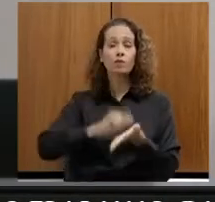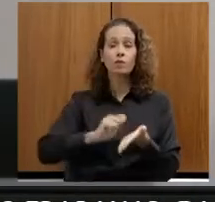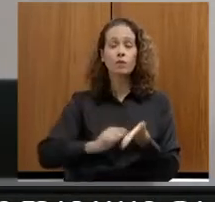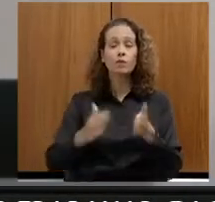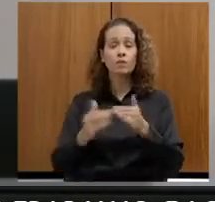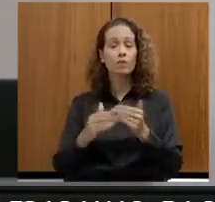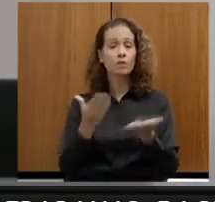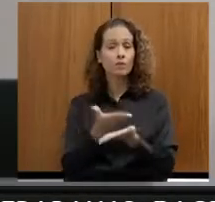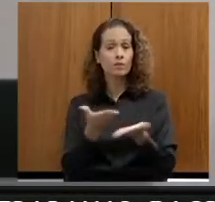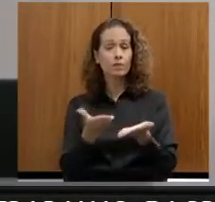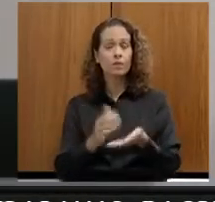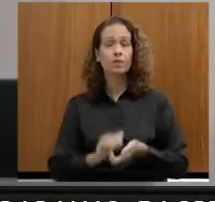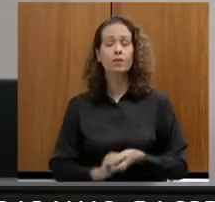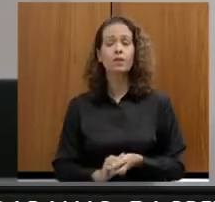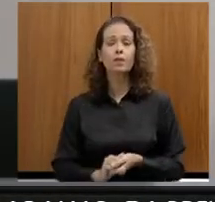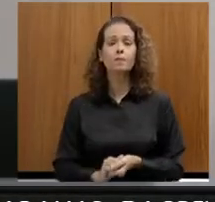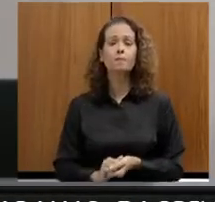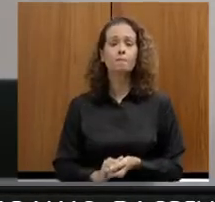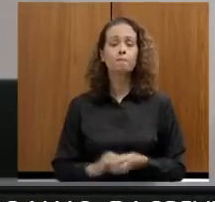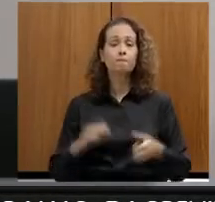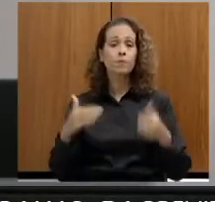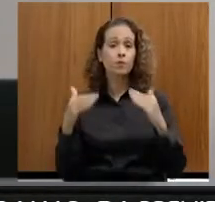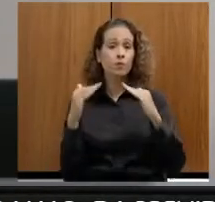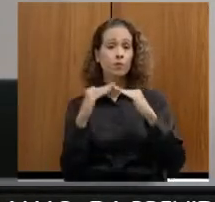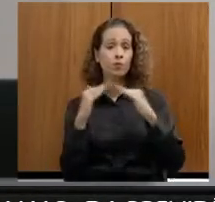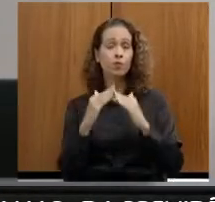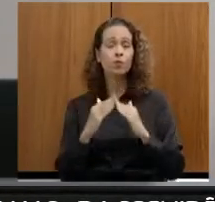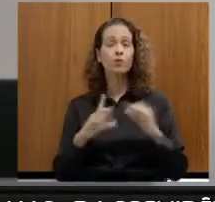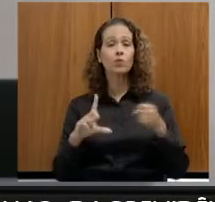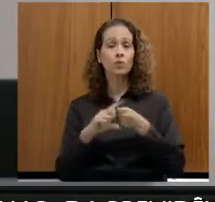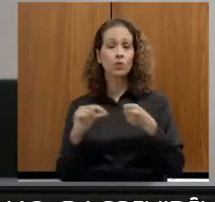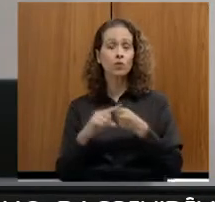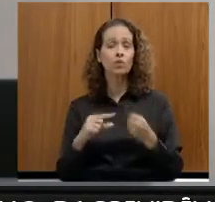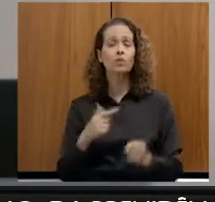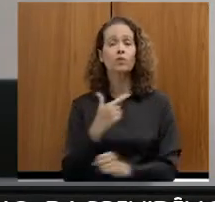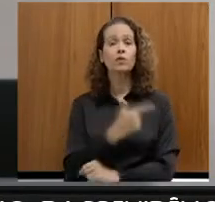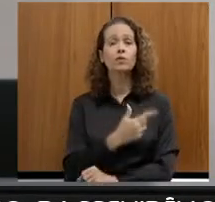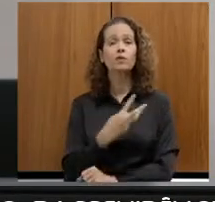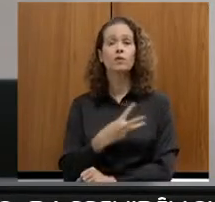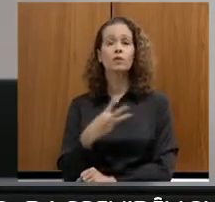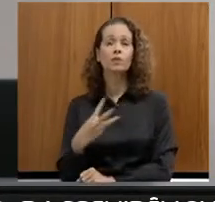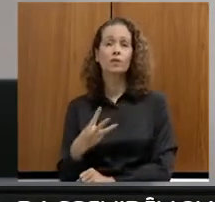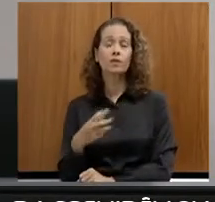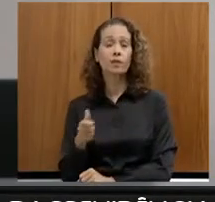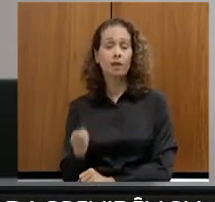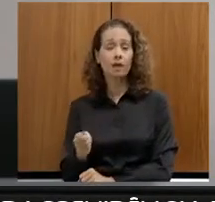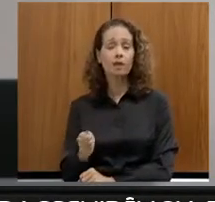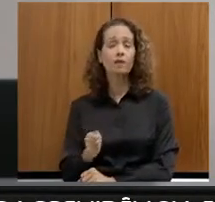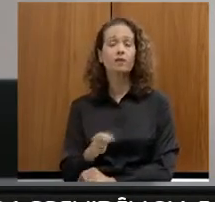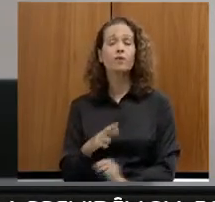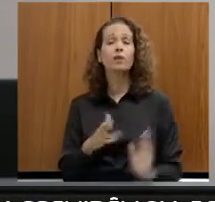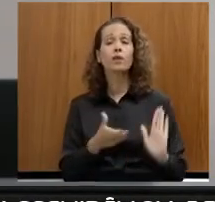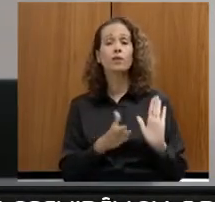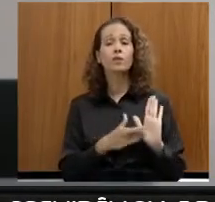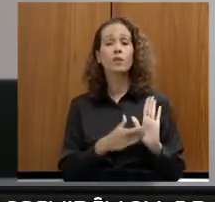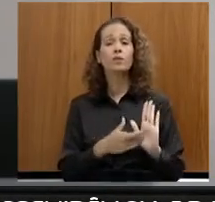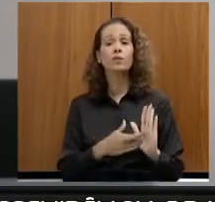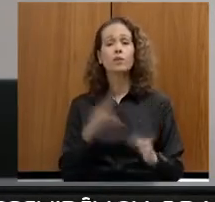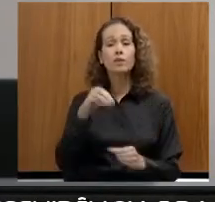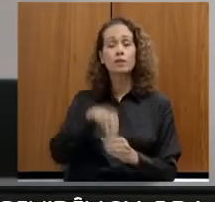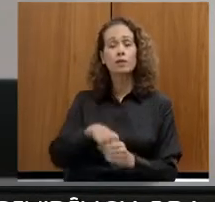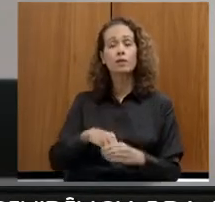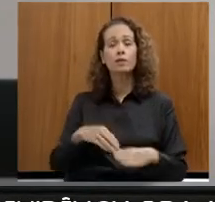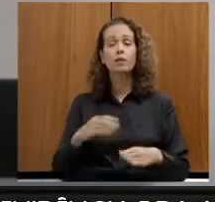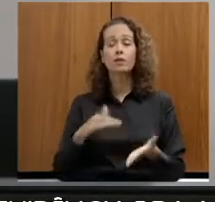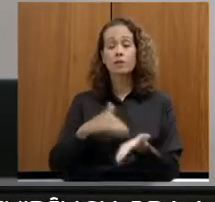vossa excelência nos termos do artigo 103, 3A do Regimento Interno, seja encaminhada à Secretaria de Estado de Desenvolvimento